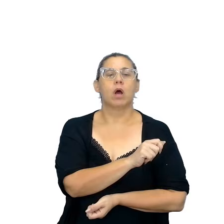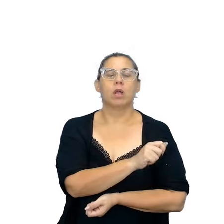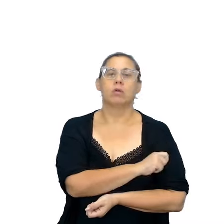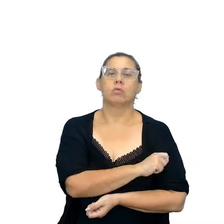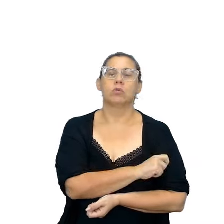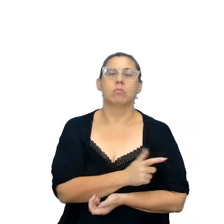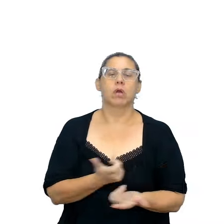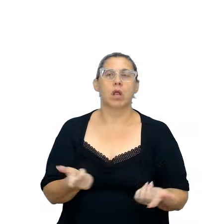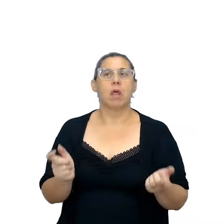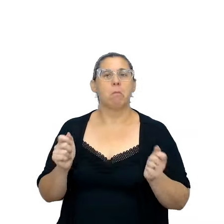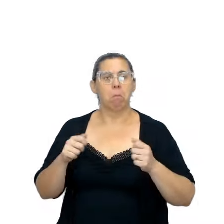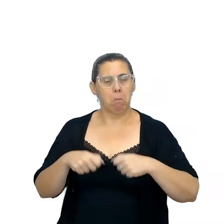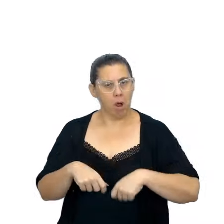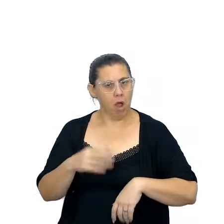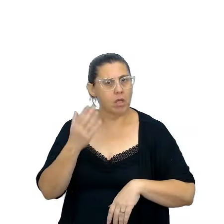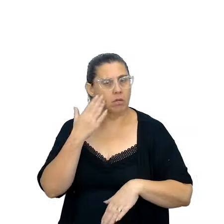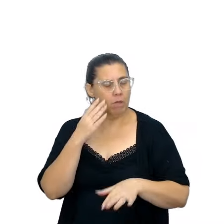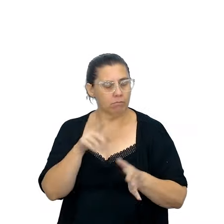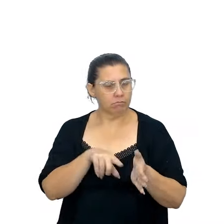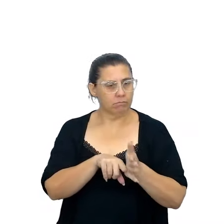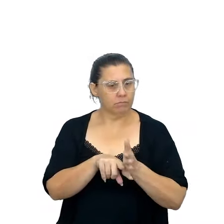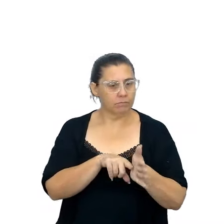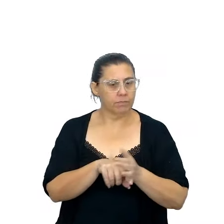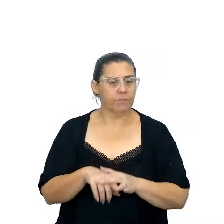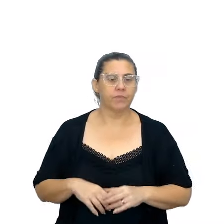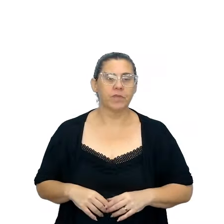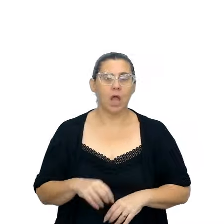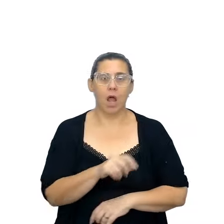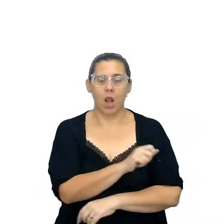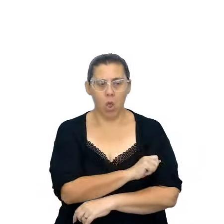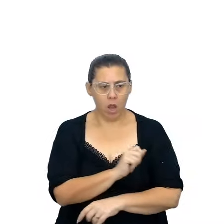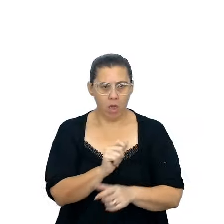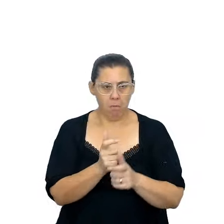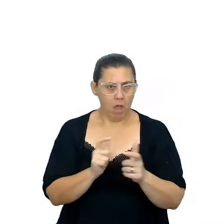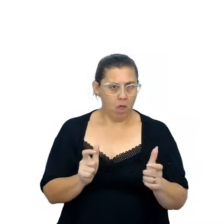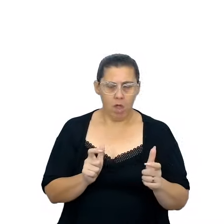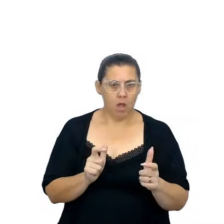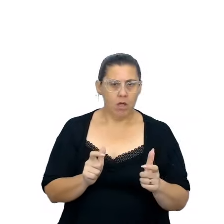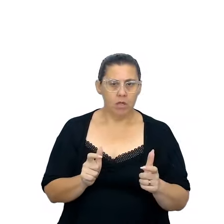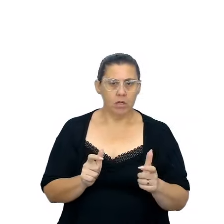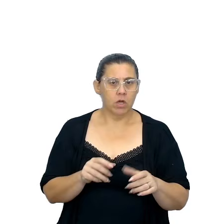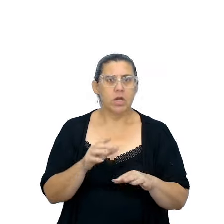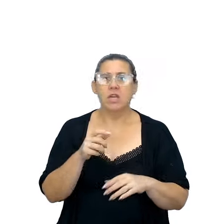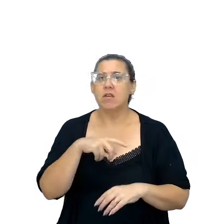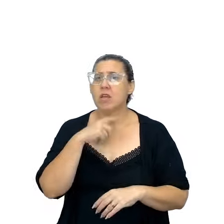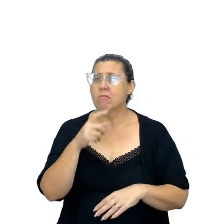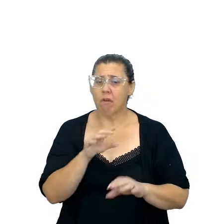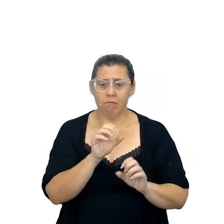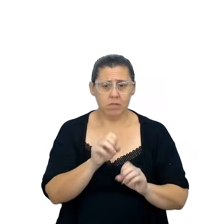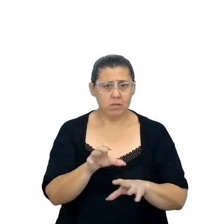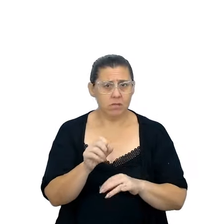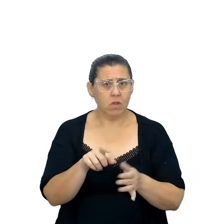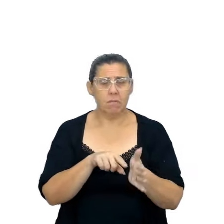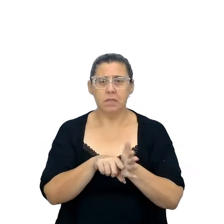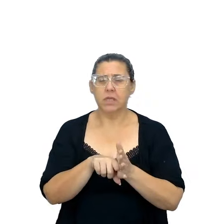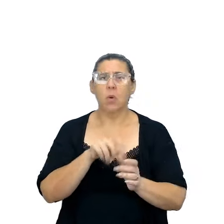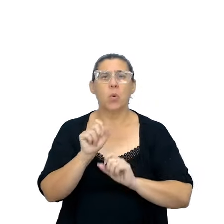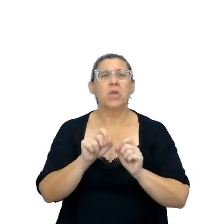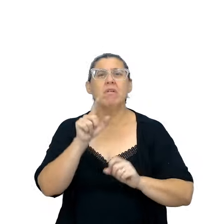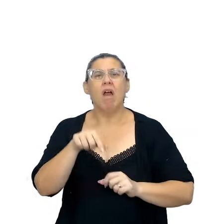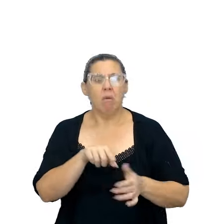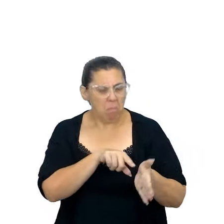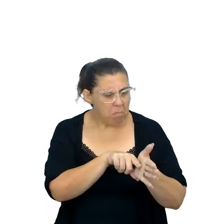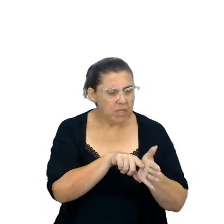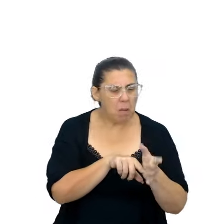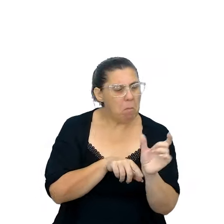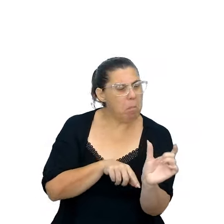para que eles possam saber pesquisar. A maioria dos estudantes não foram ensinados a pesquisar o que é pesquisar,